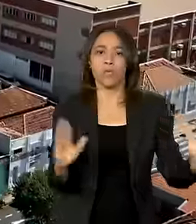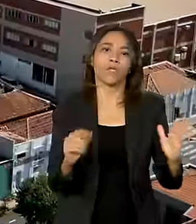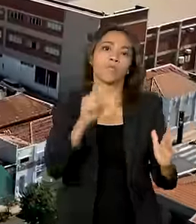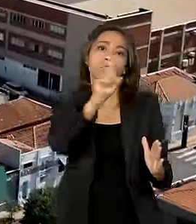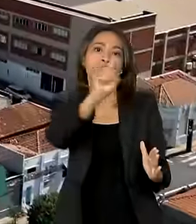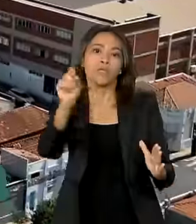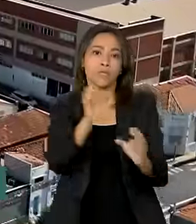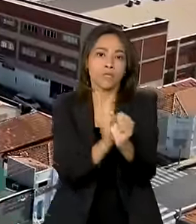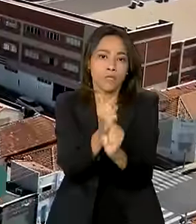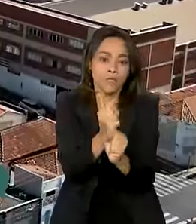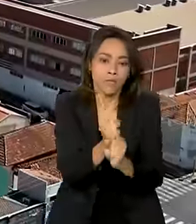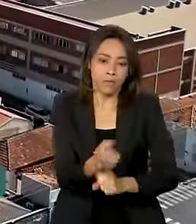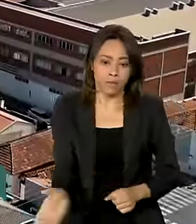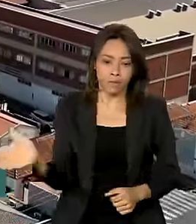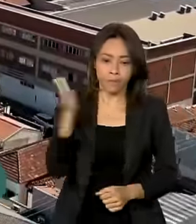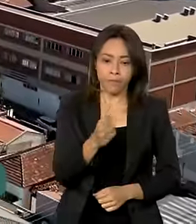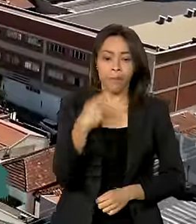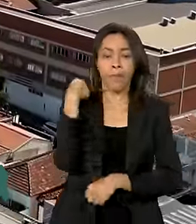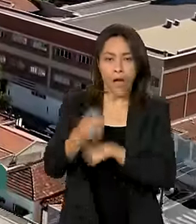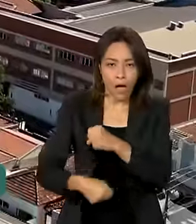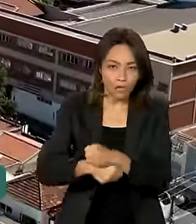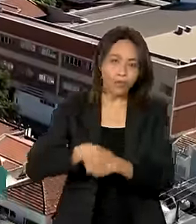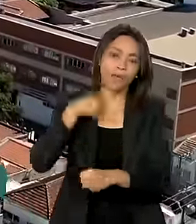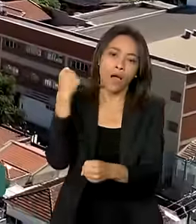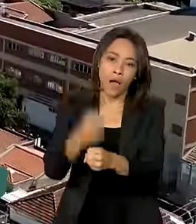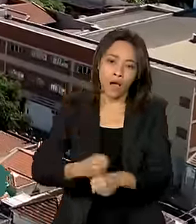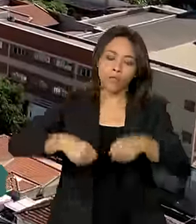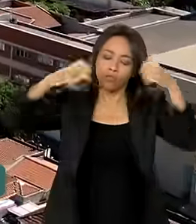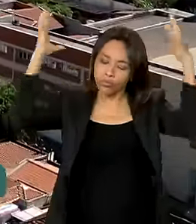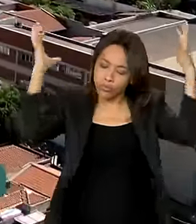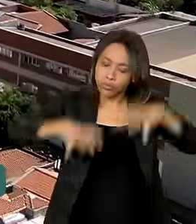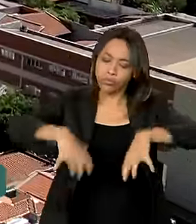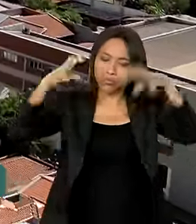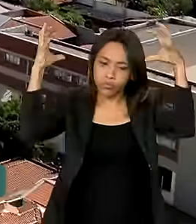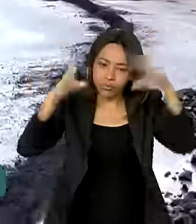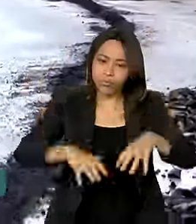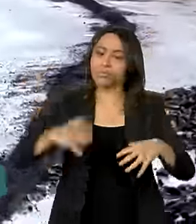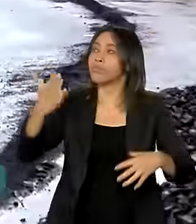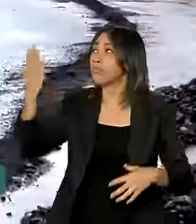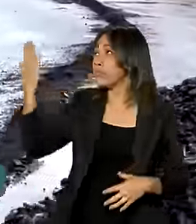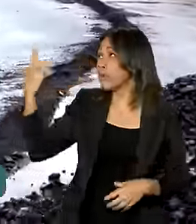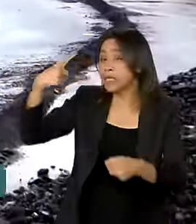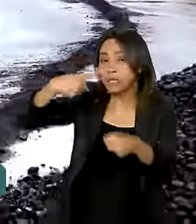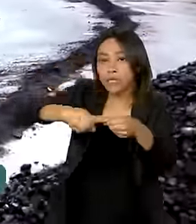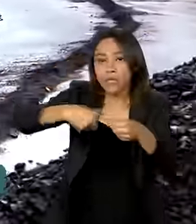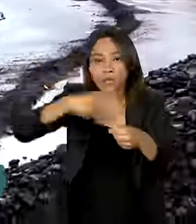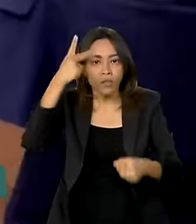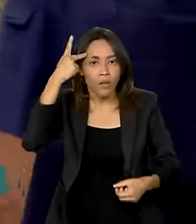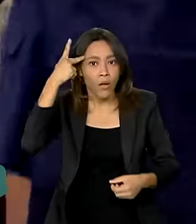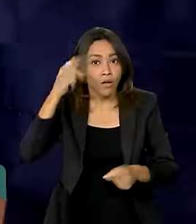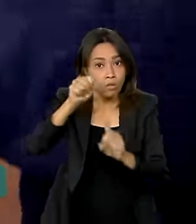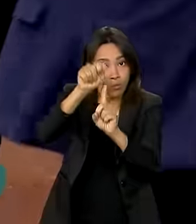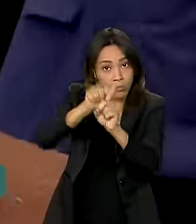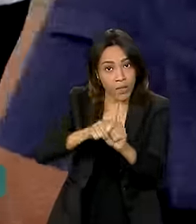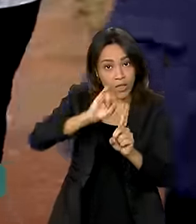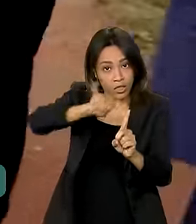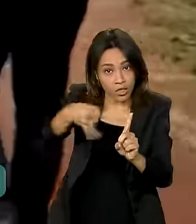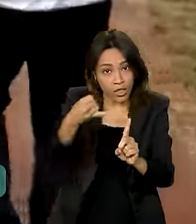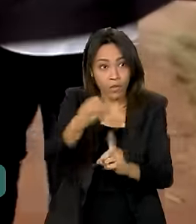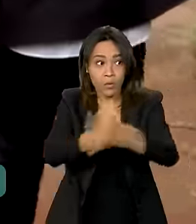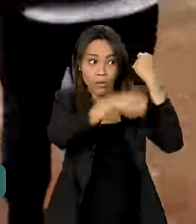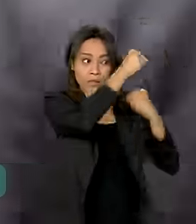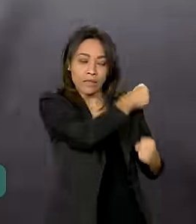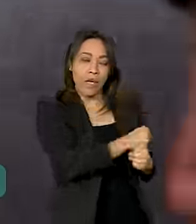Todos os anos, as fortes chuvas sempre castigam Araraquara, no interior paulista. Em janeiro do ano passado, o presidente Lula